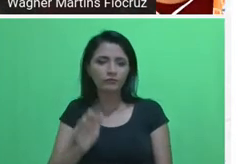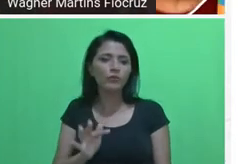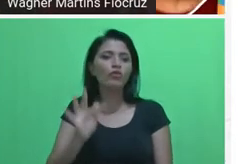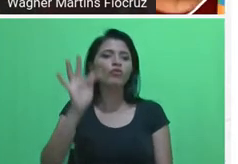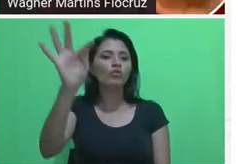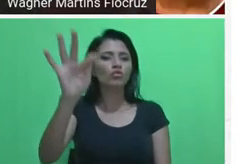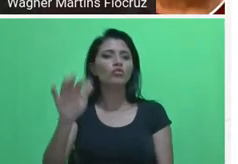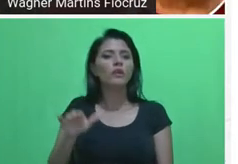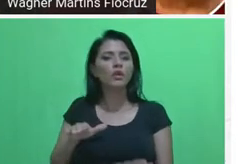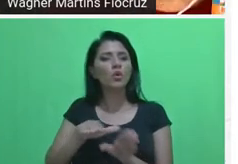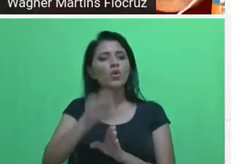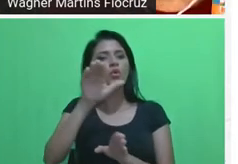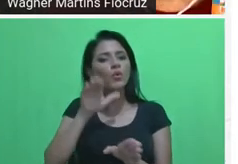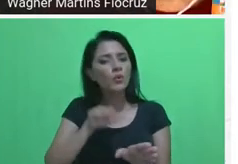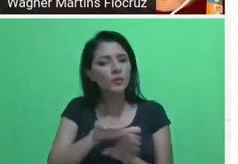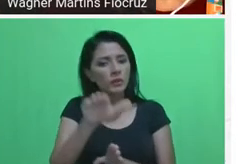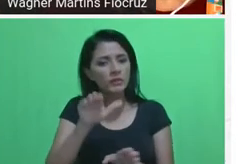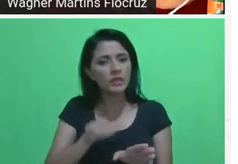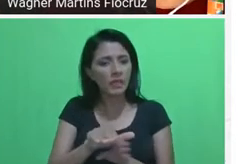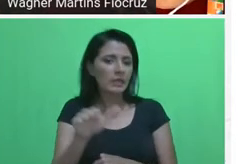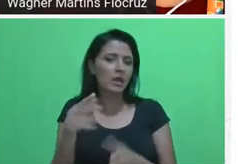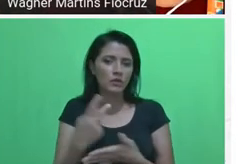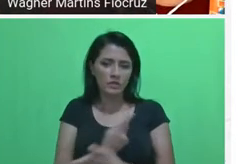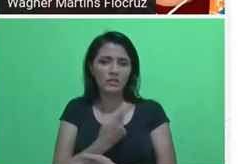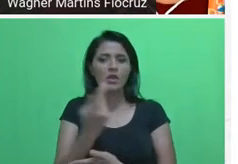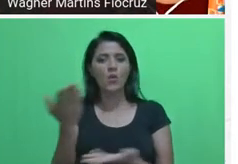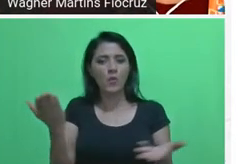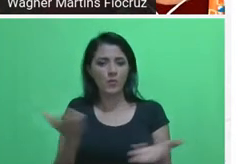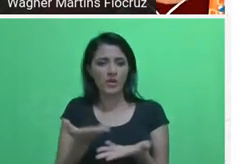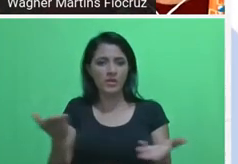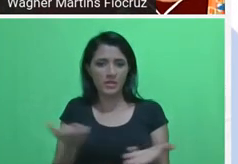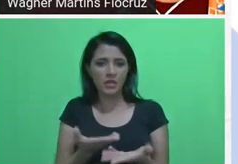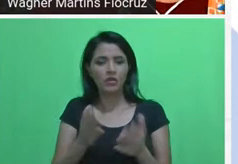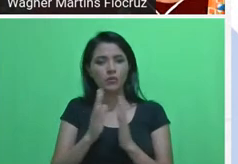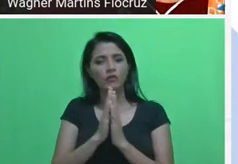as ações do presente. Pode passar, por favor?